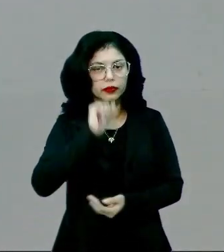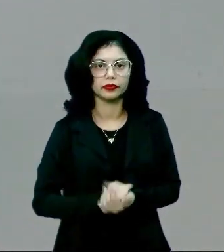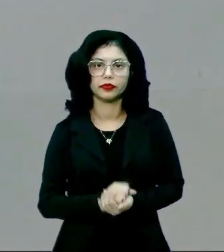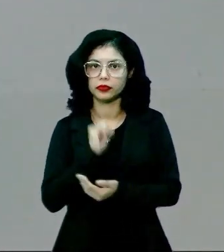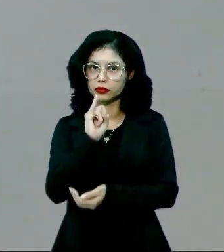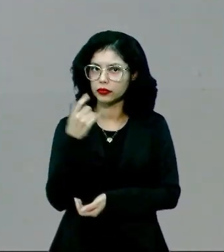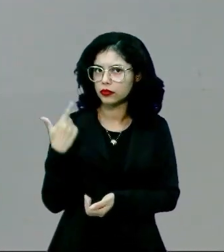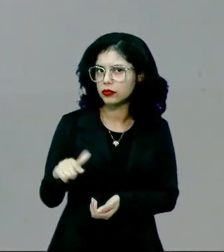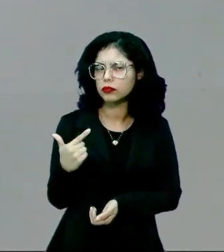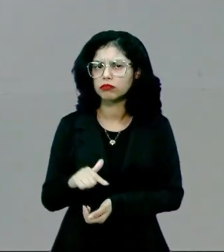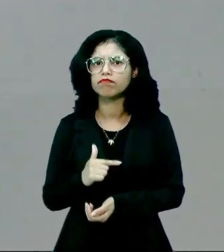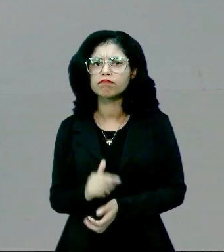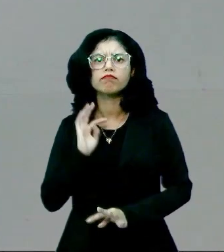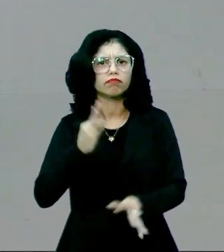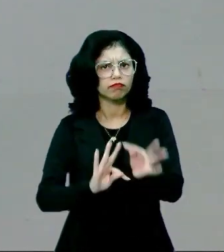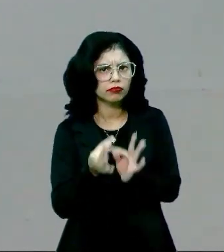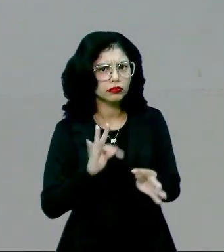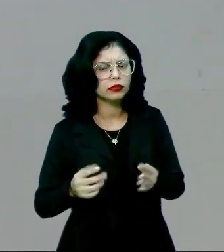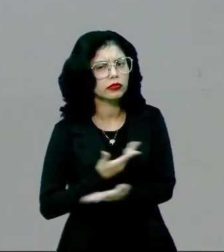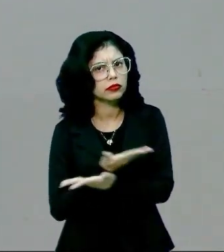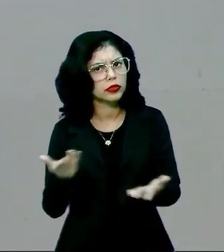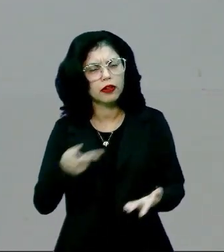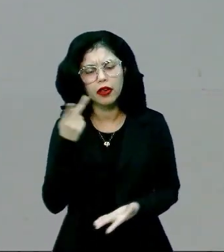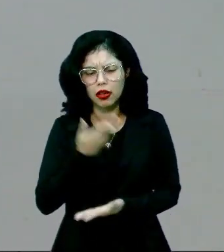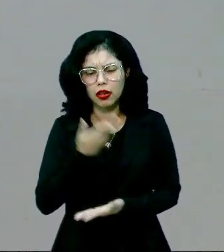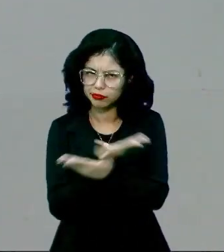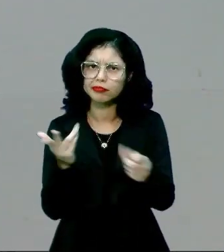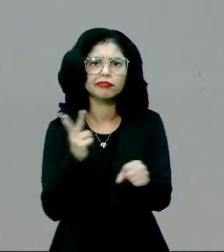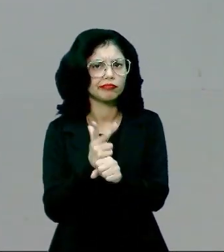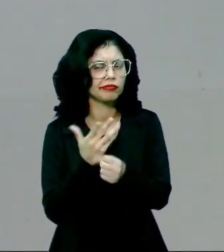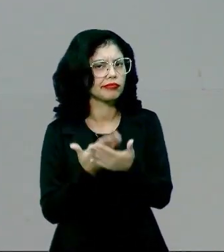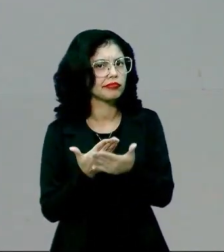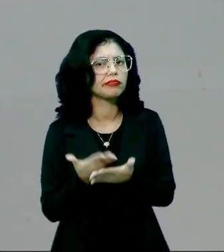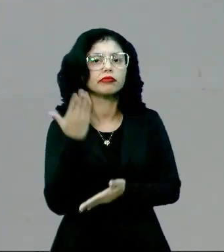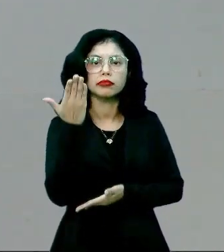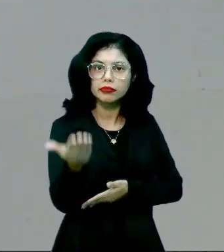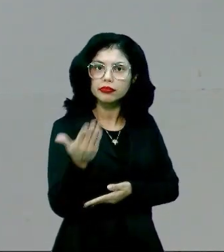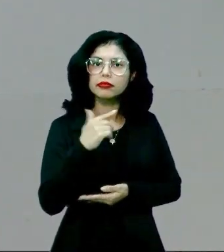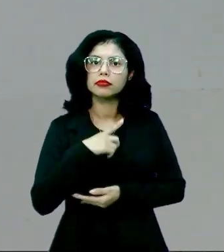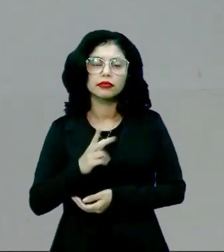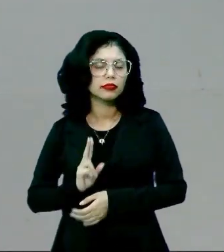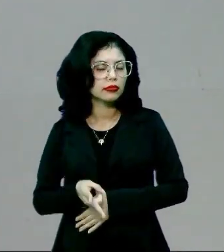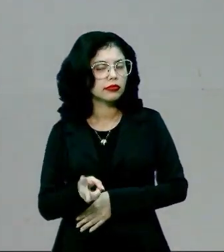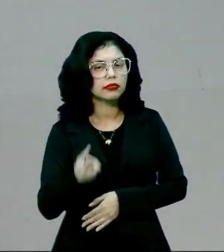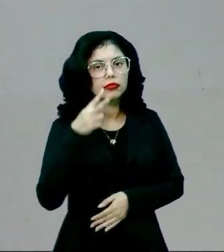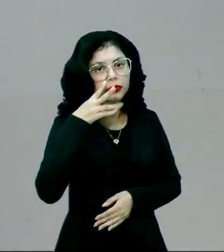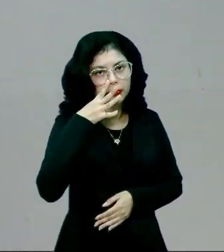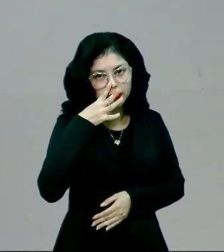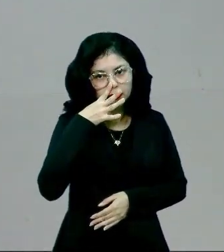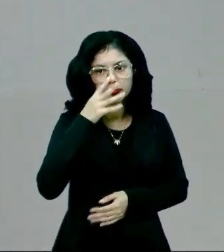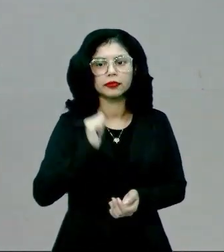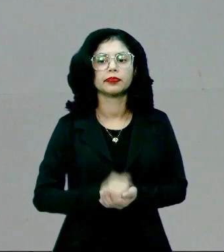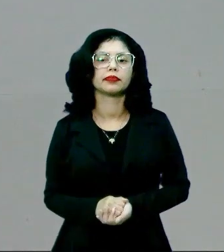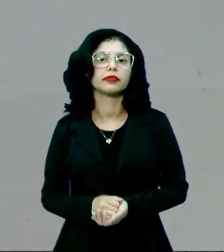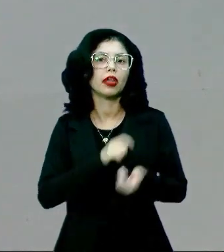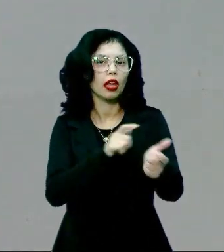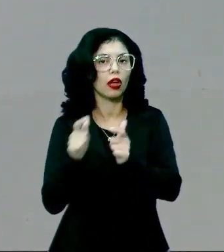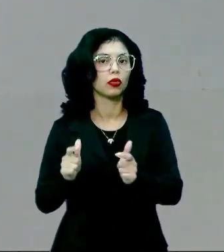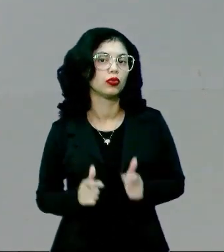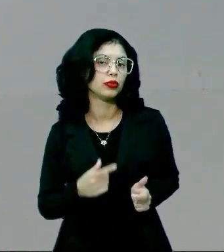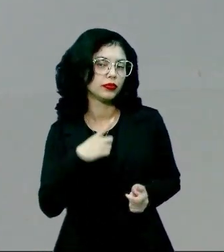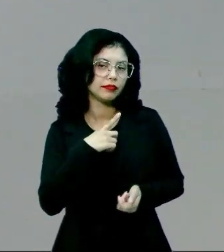não fosse a tecnologia, eu não estava ministrando essa videoaula que você tem condições de assistir de onde